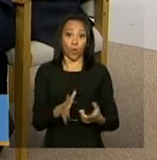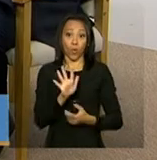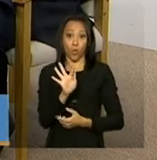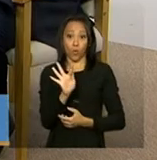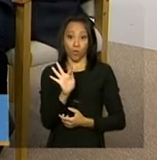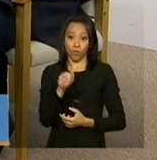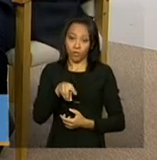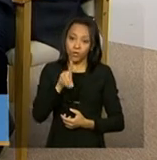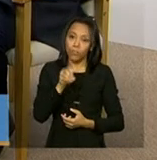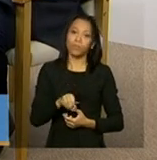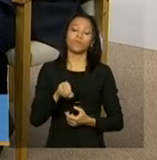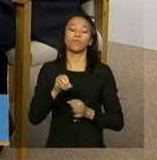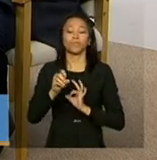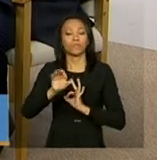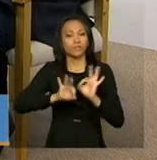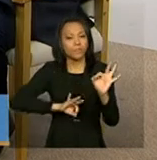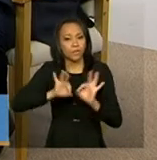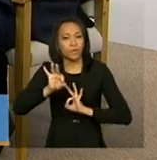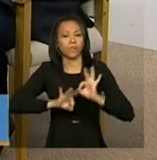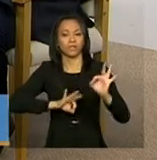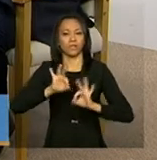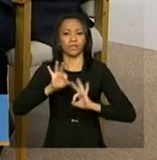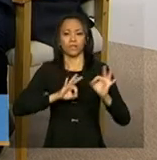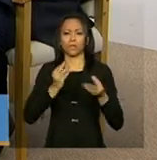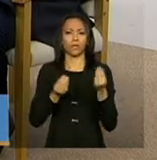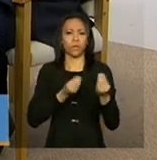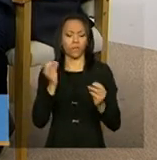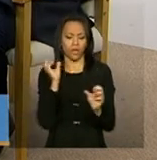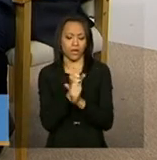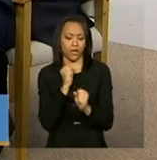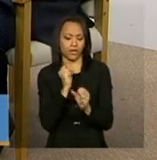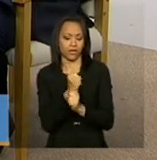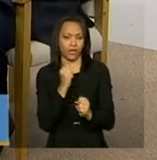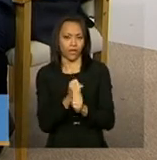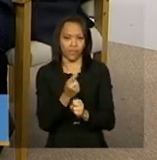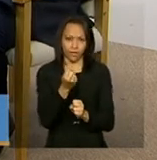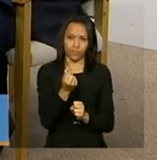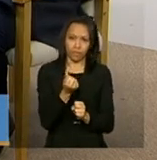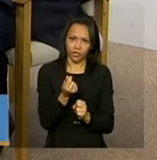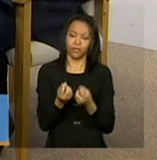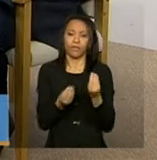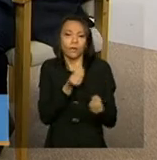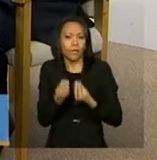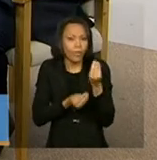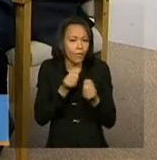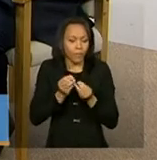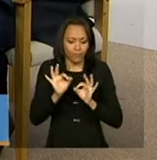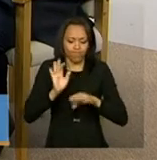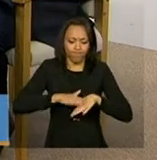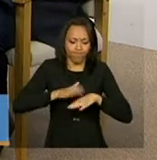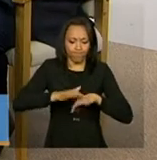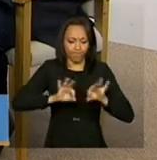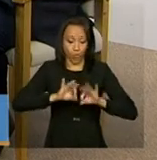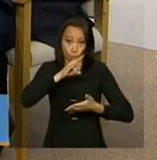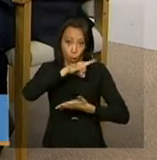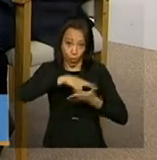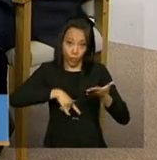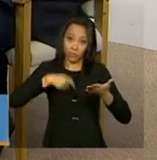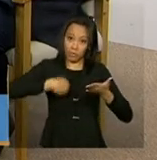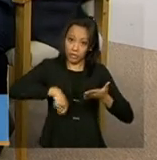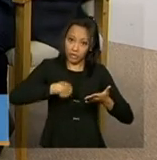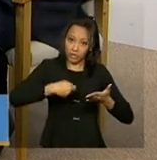sobre a prestação de conta propriamente dita, ele prepara toda a documentação,